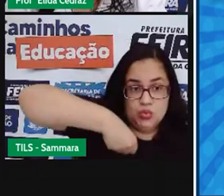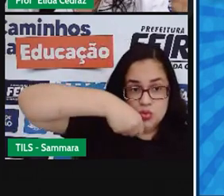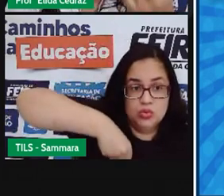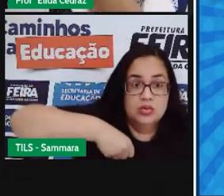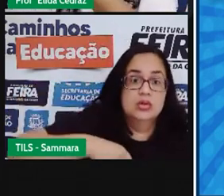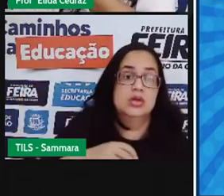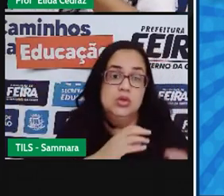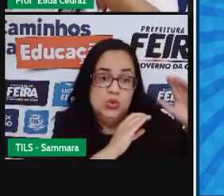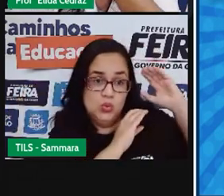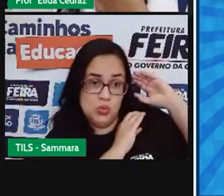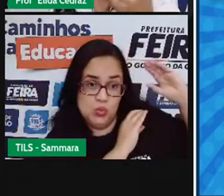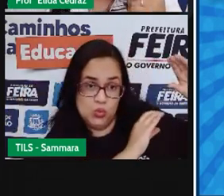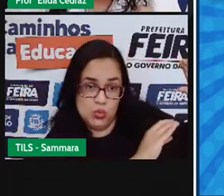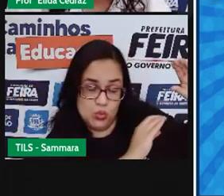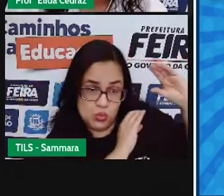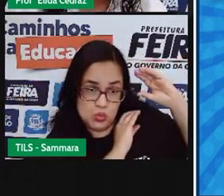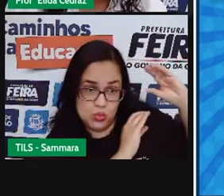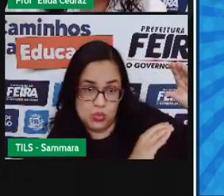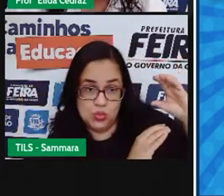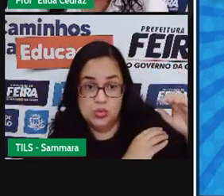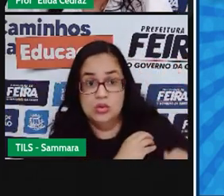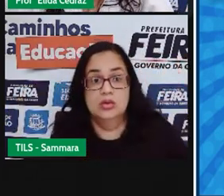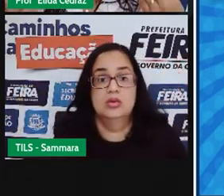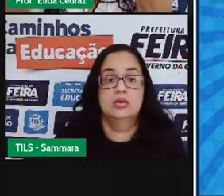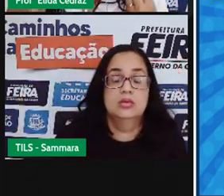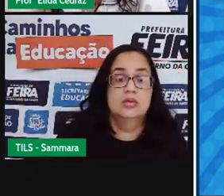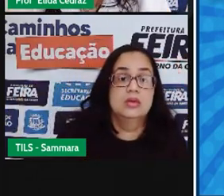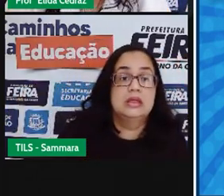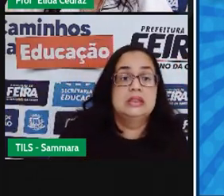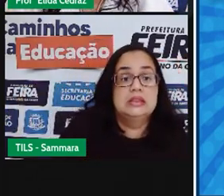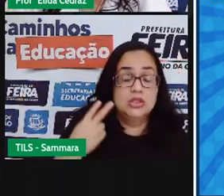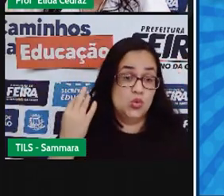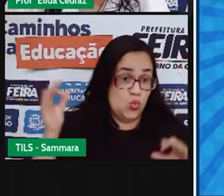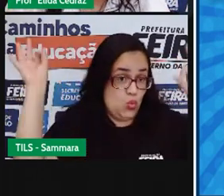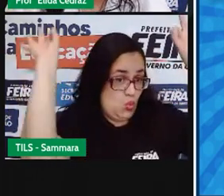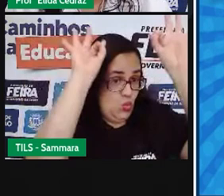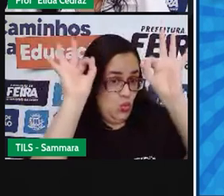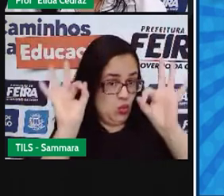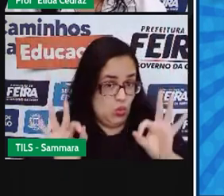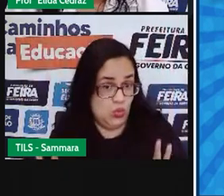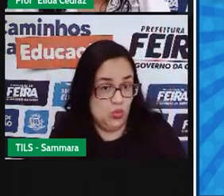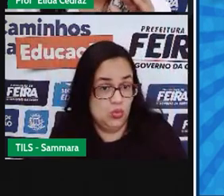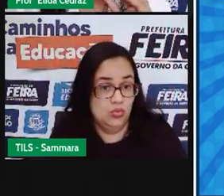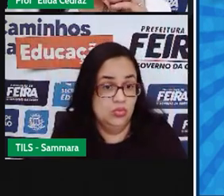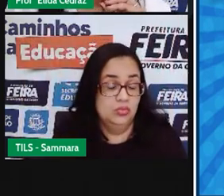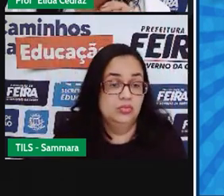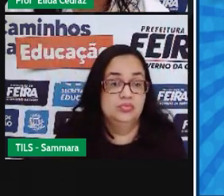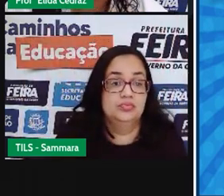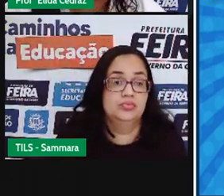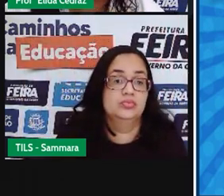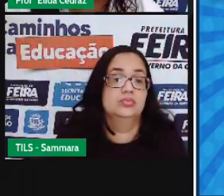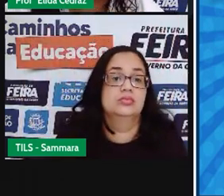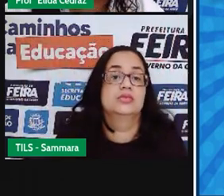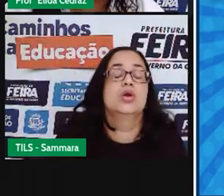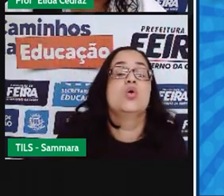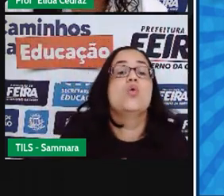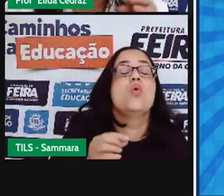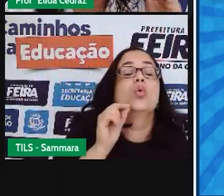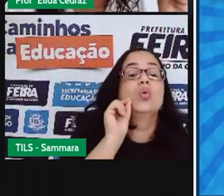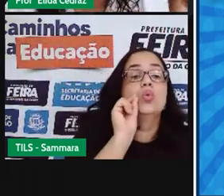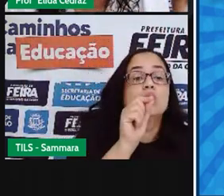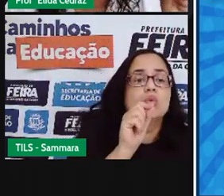um cano PVC no seu ombro, arrumadinho, todo fardadinho. Com o quê?